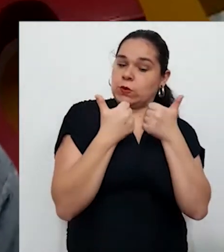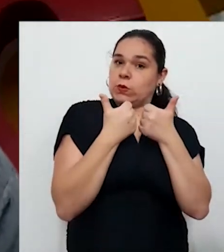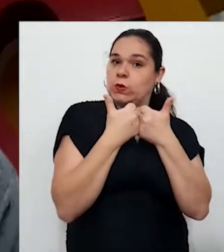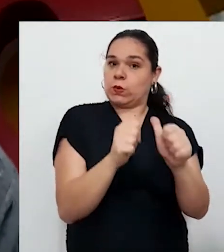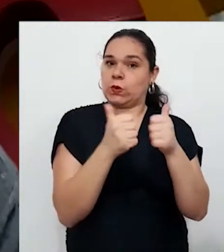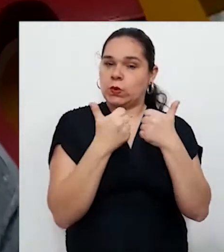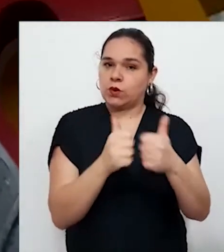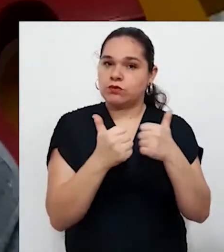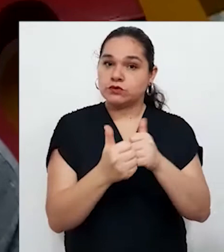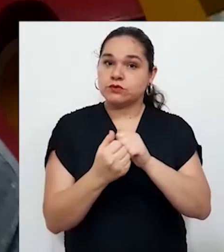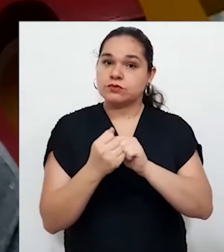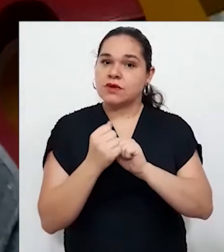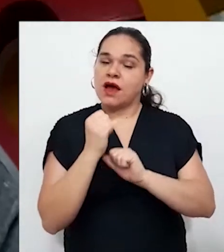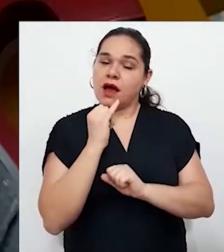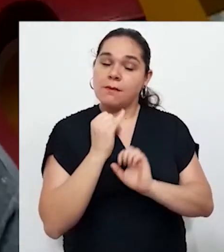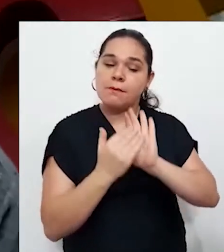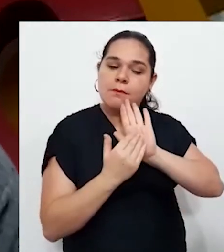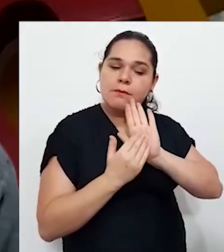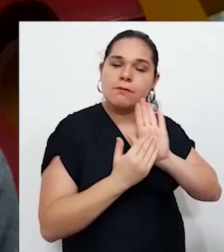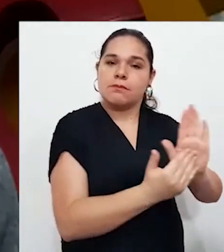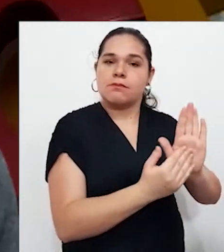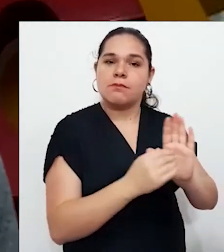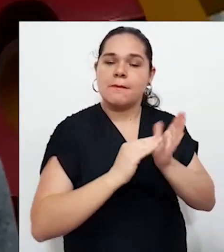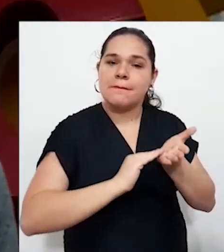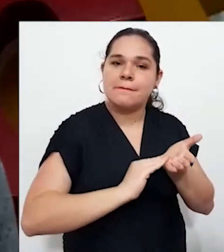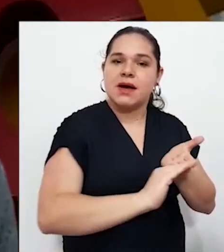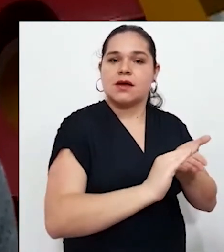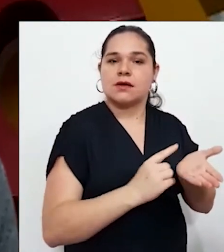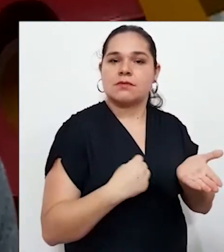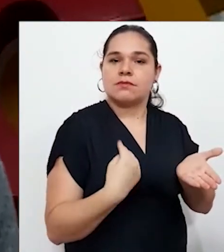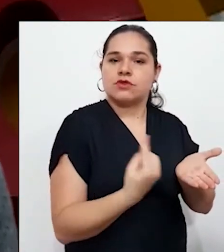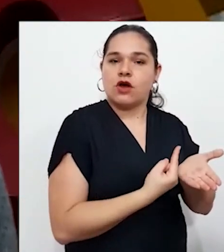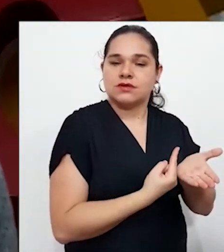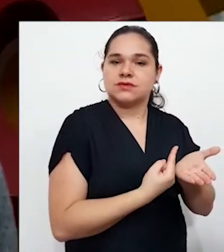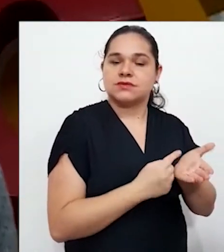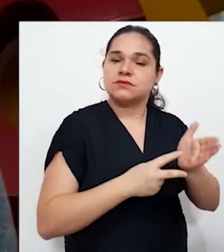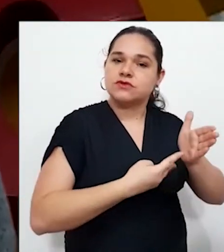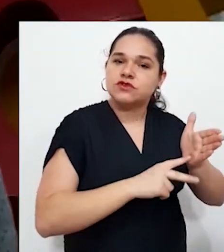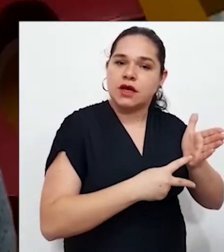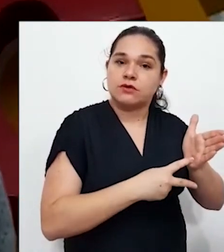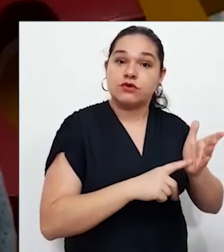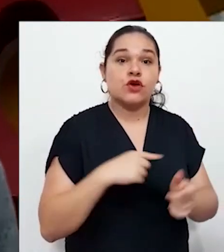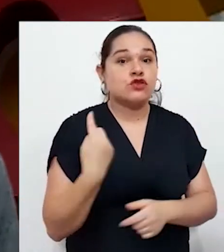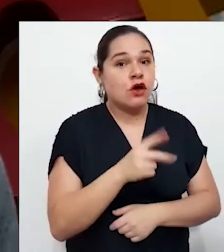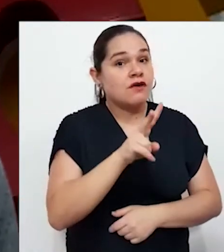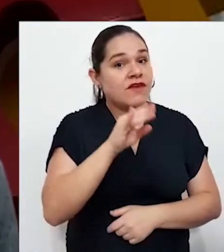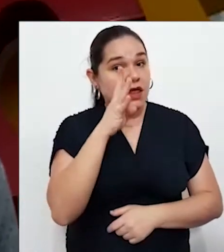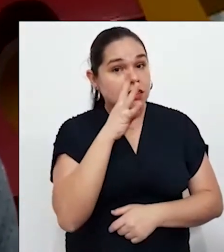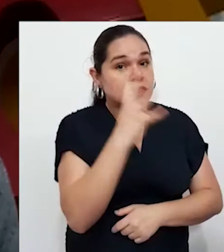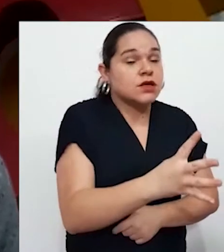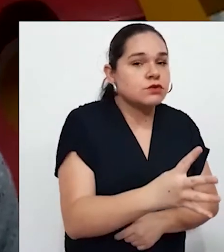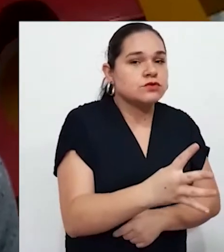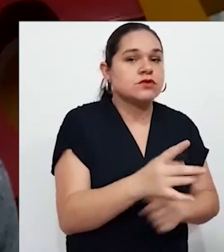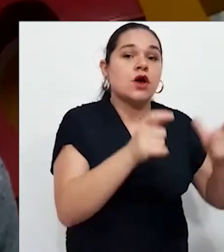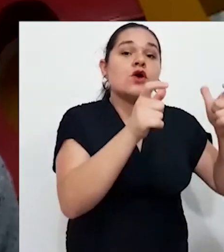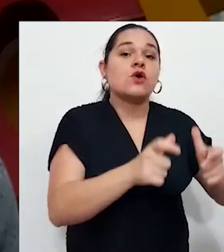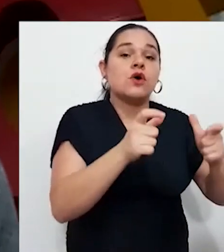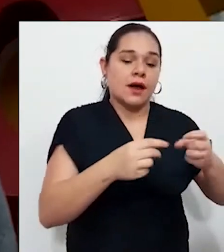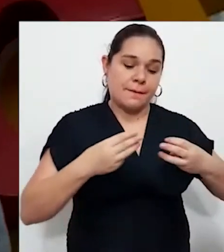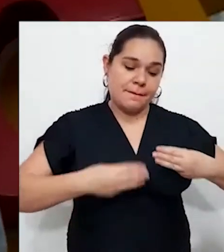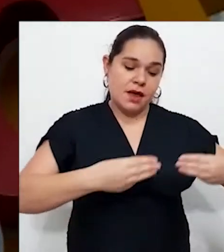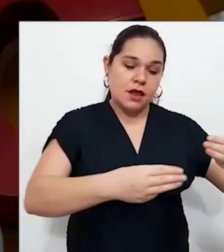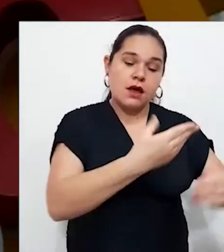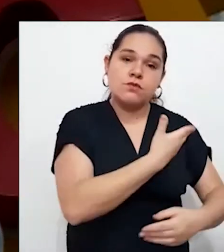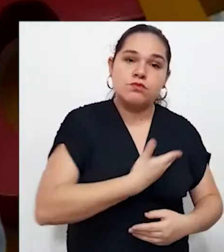E nós vamos denunciar isso ao Ministério Público do Trabalho para que tome as medidas